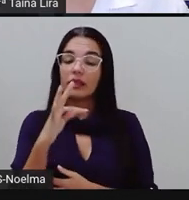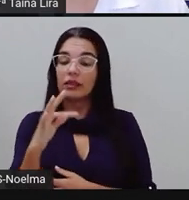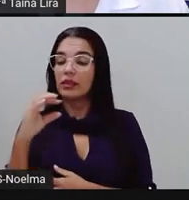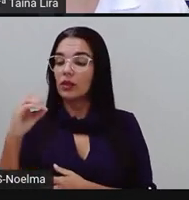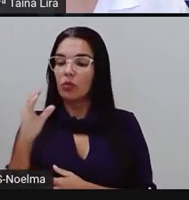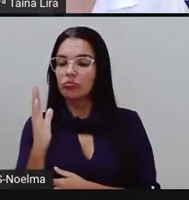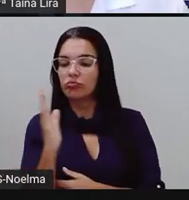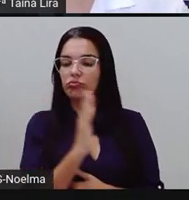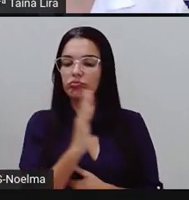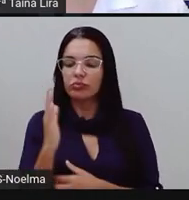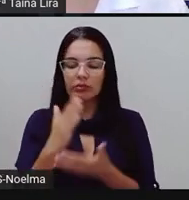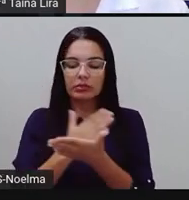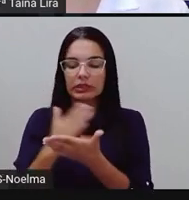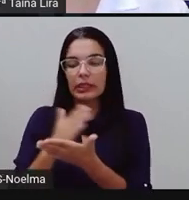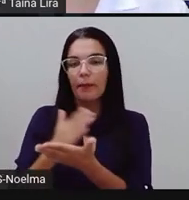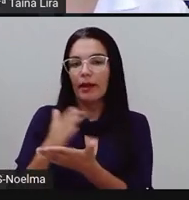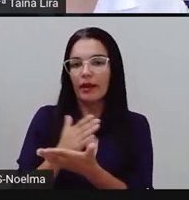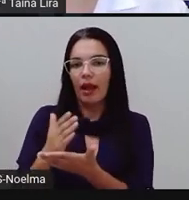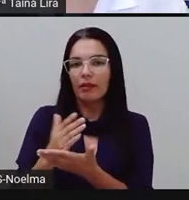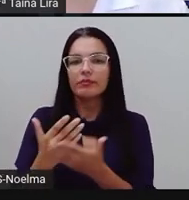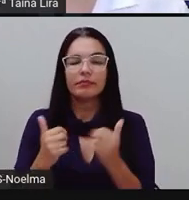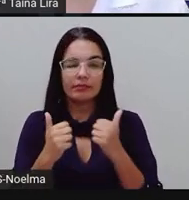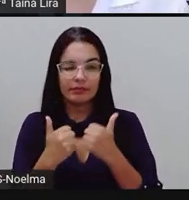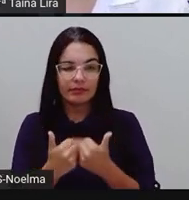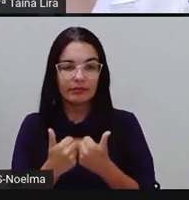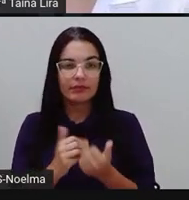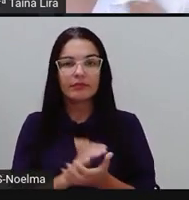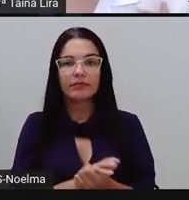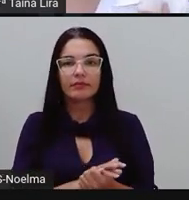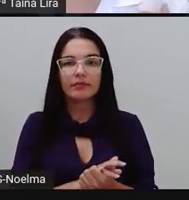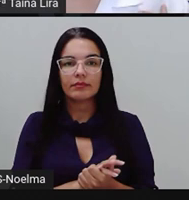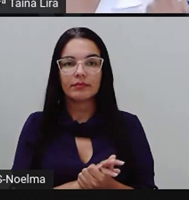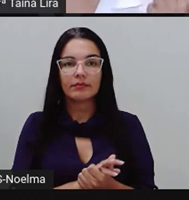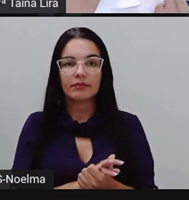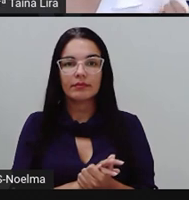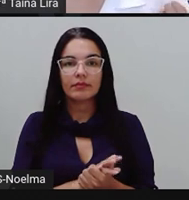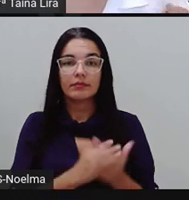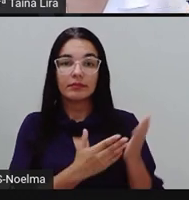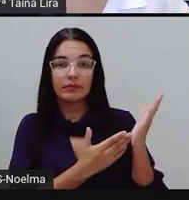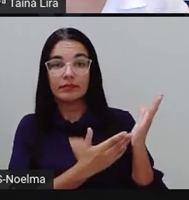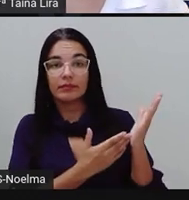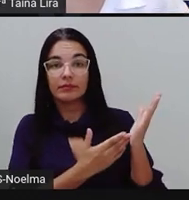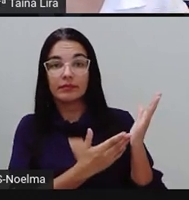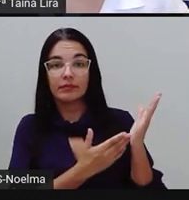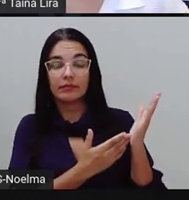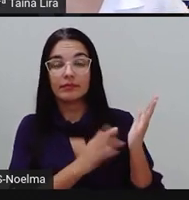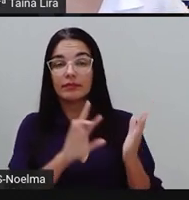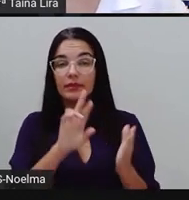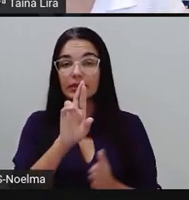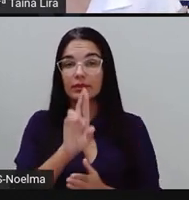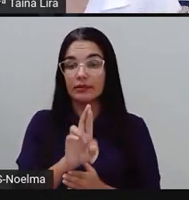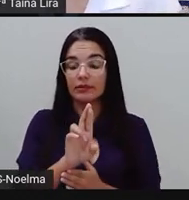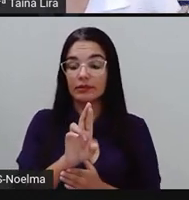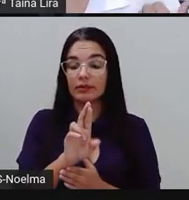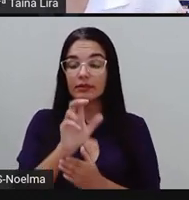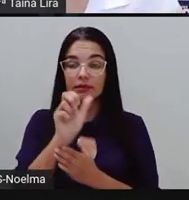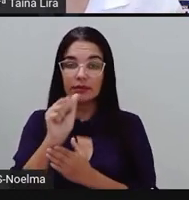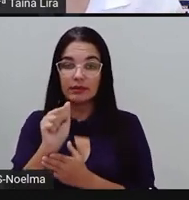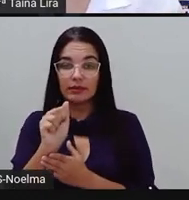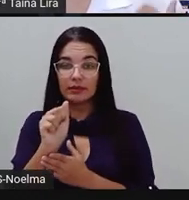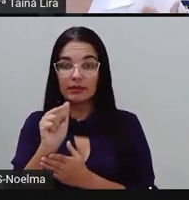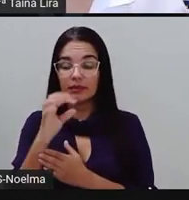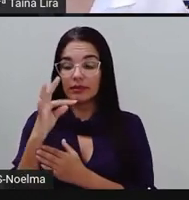o tó aqui, rato, é o tê e o ó. Bom, como é que eu separo as sílabas pró da palavra